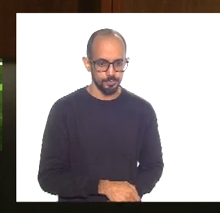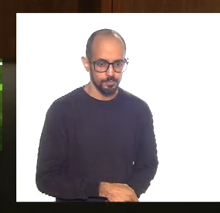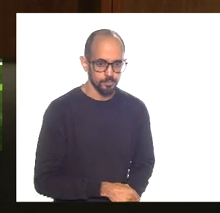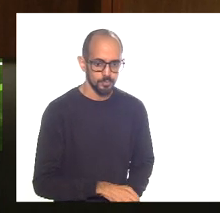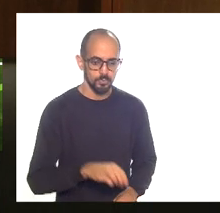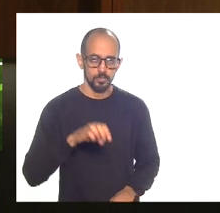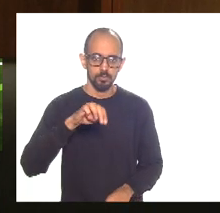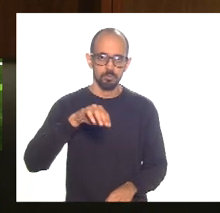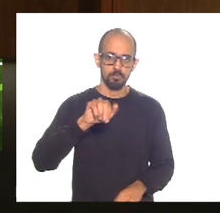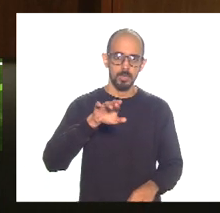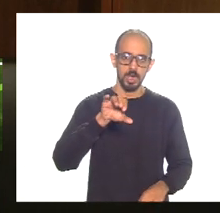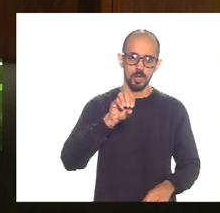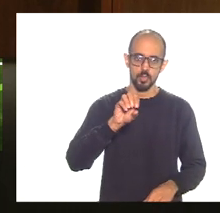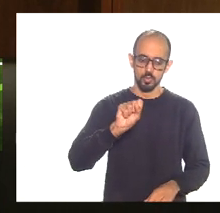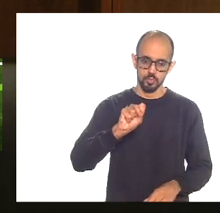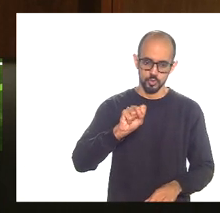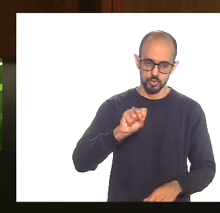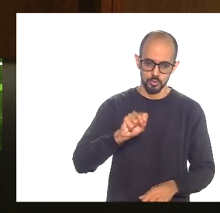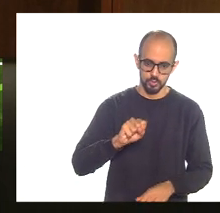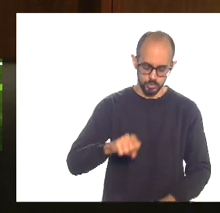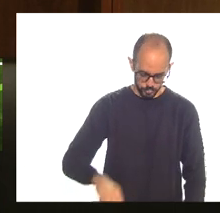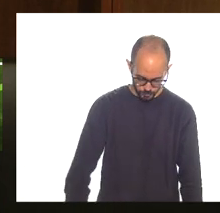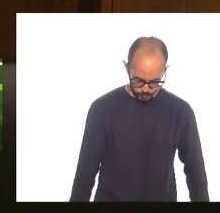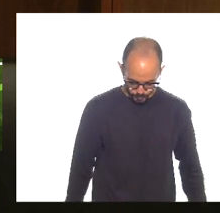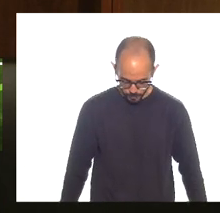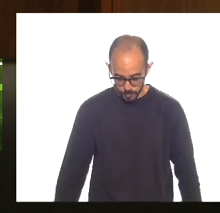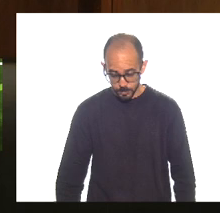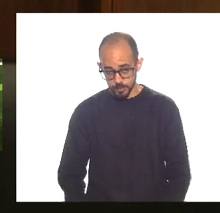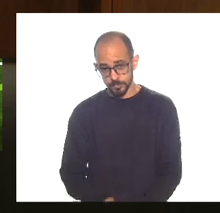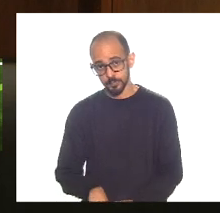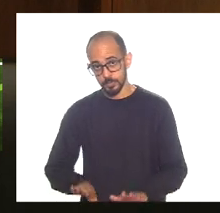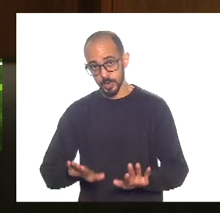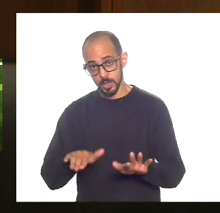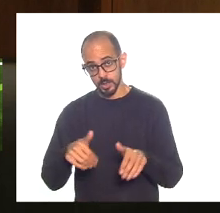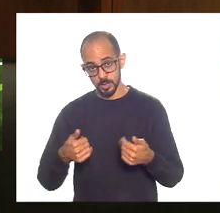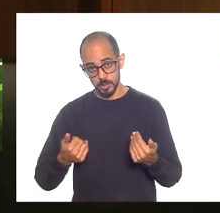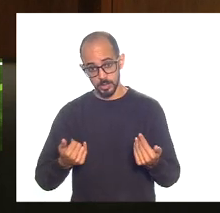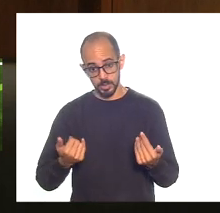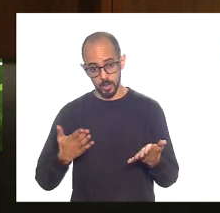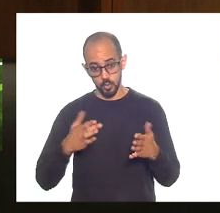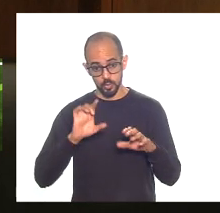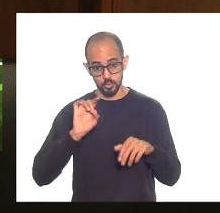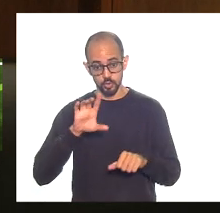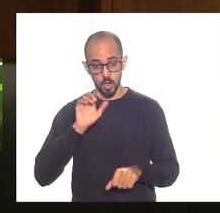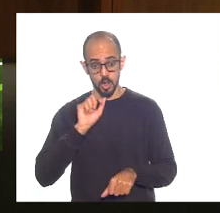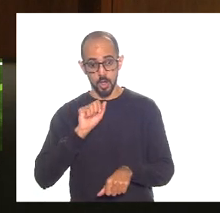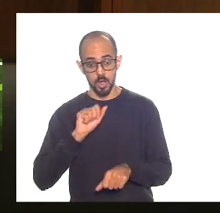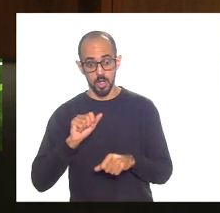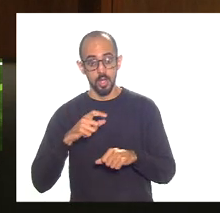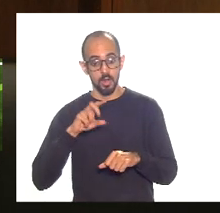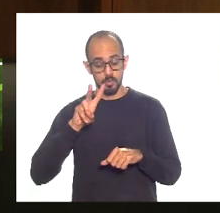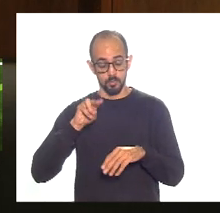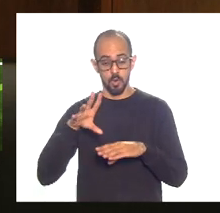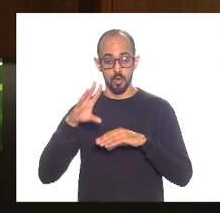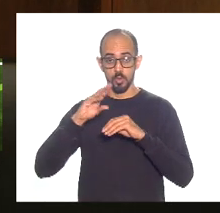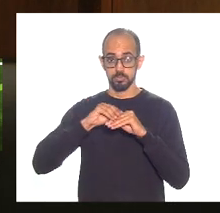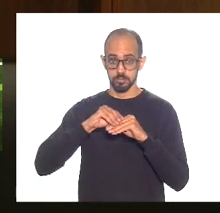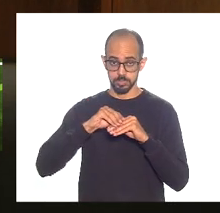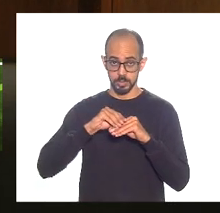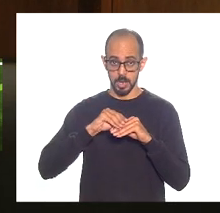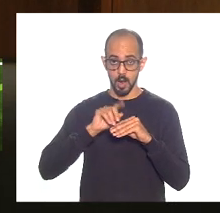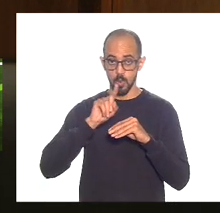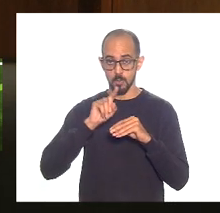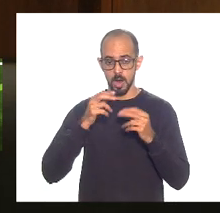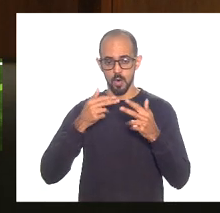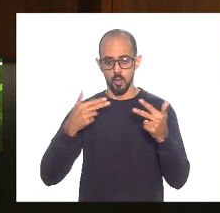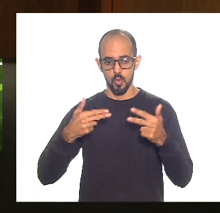Marcos Vinícius, eu vou só contribuir com uma questão que